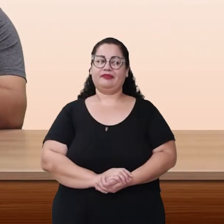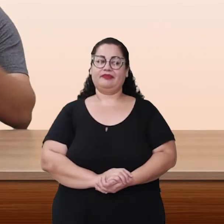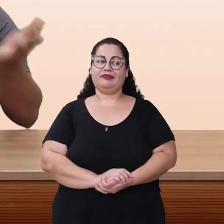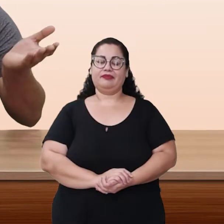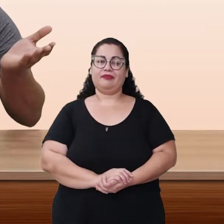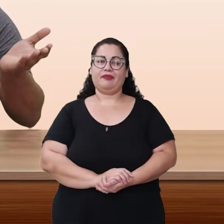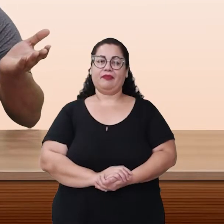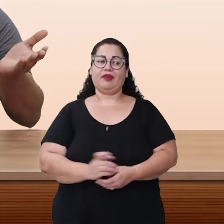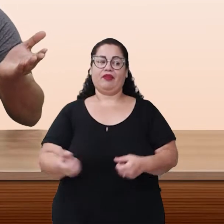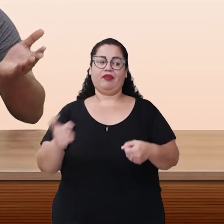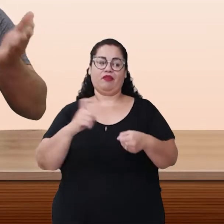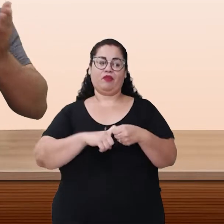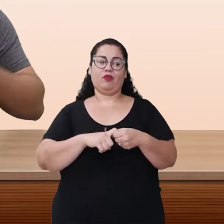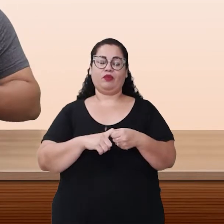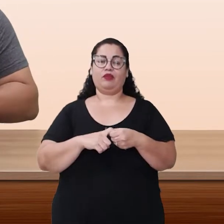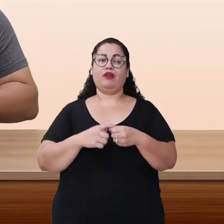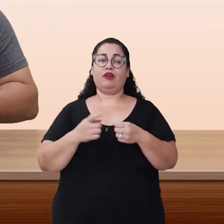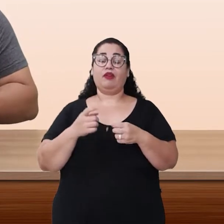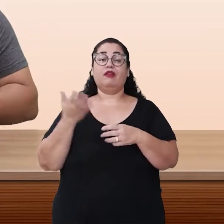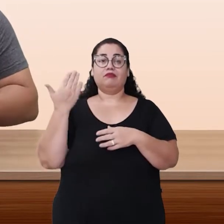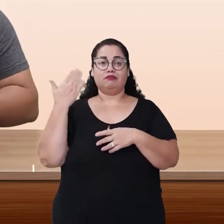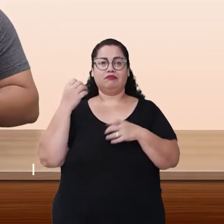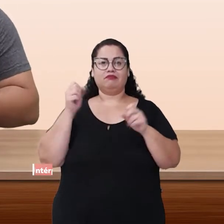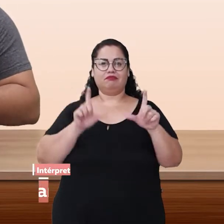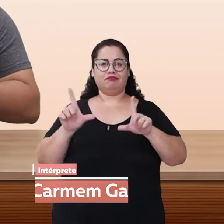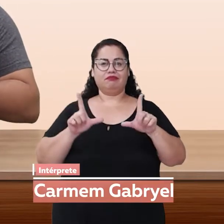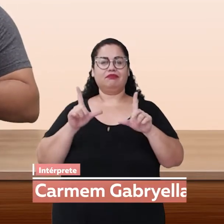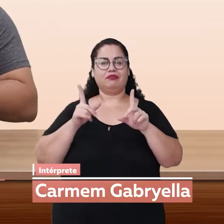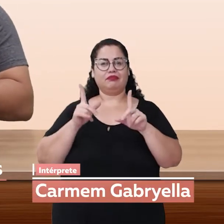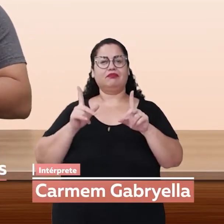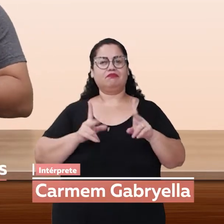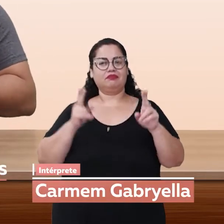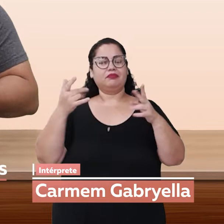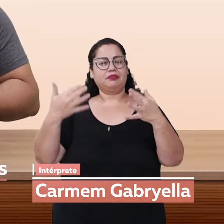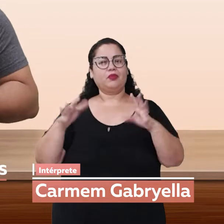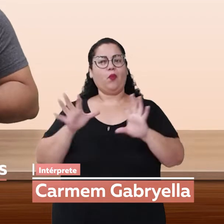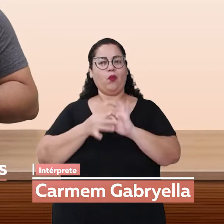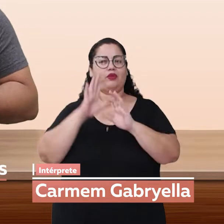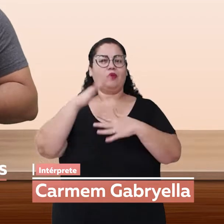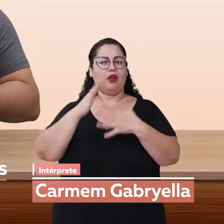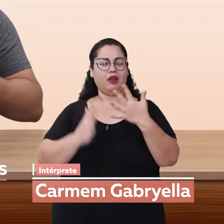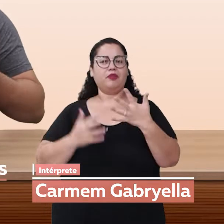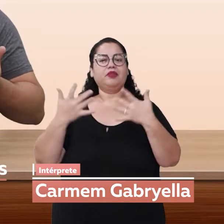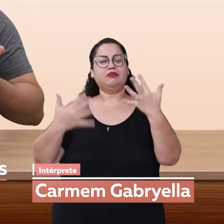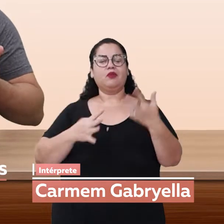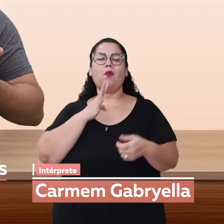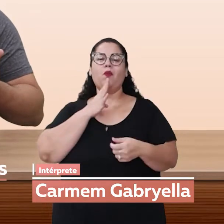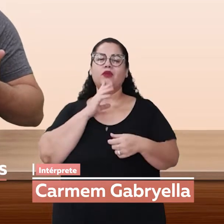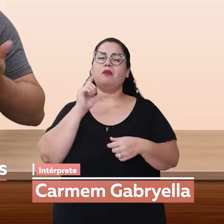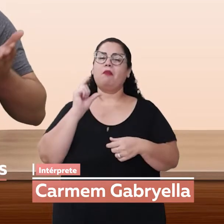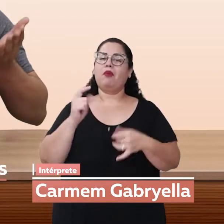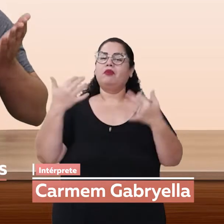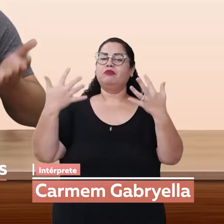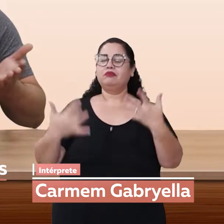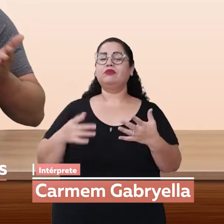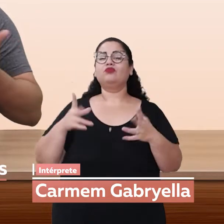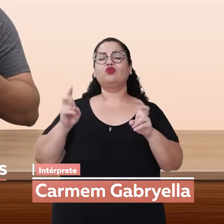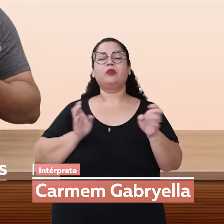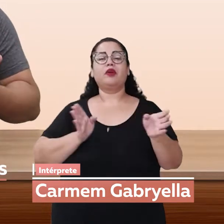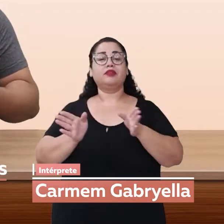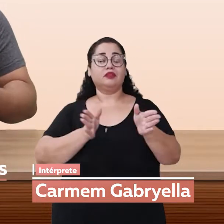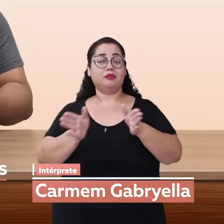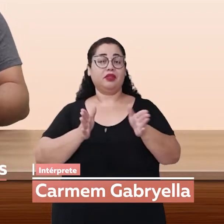Já estamos de volta. No bloco anterior, revemos um trecho do quadro Conexão e Lindas. Conhecemos um pouco mais sobre a